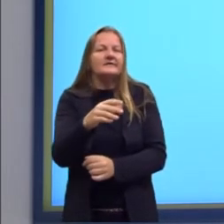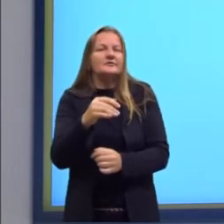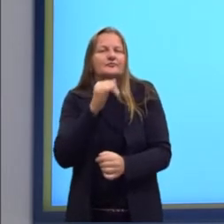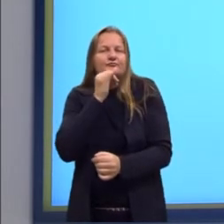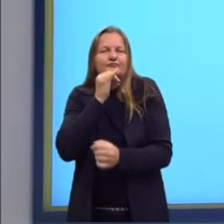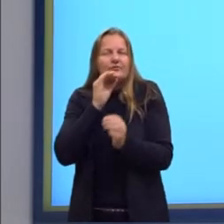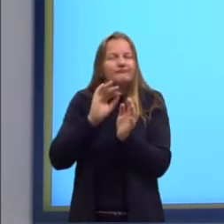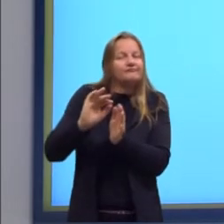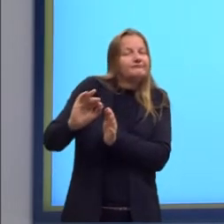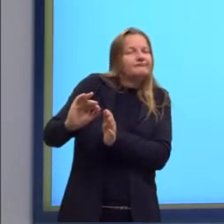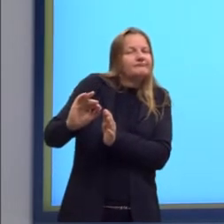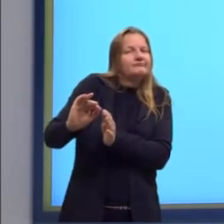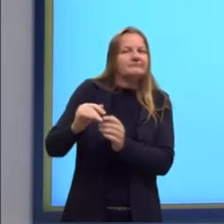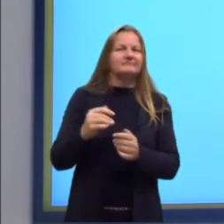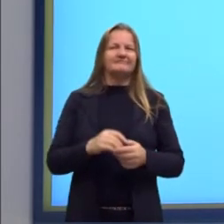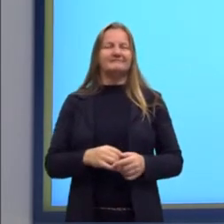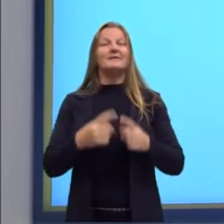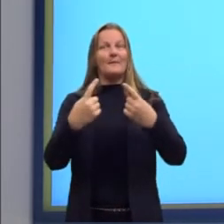pouco me dei.